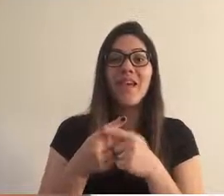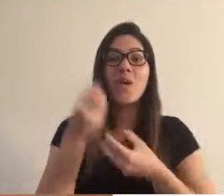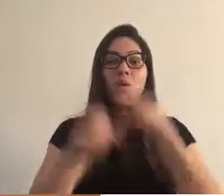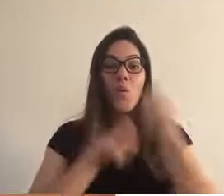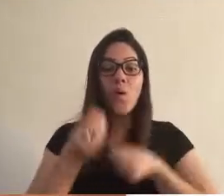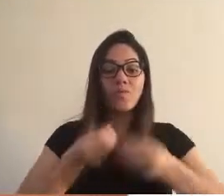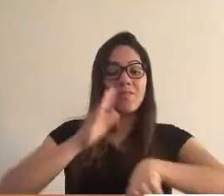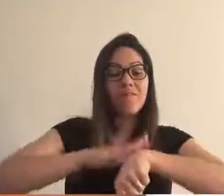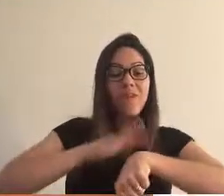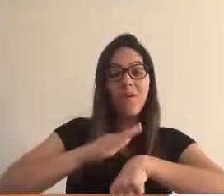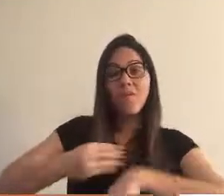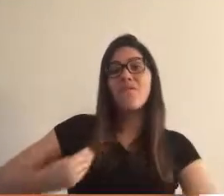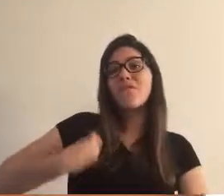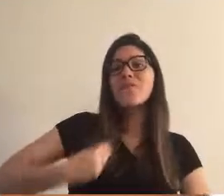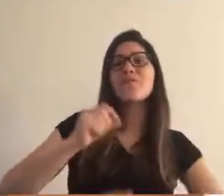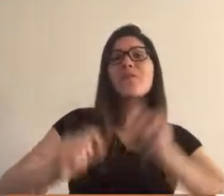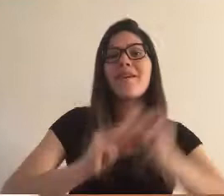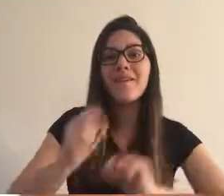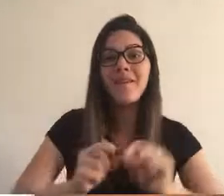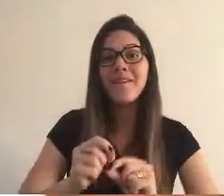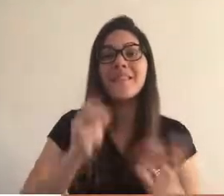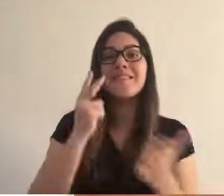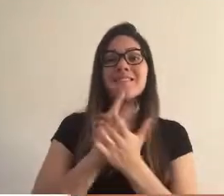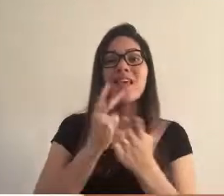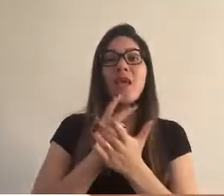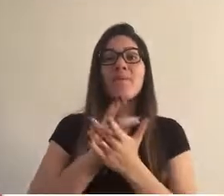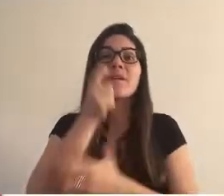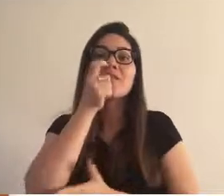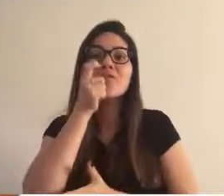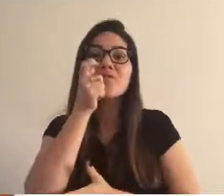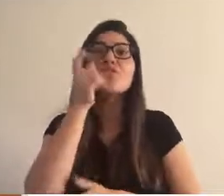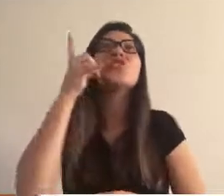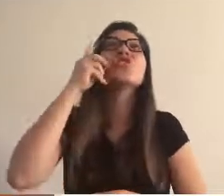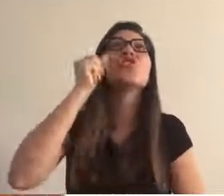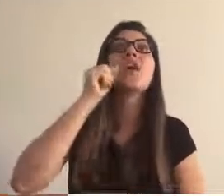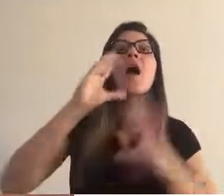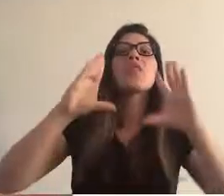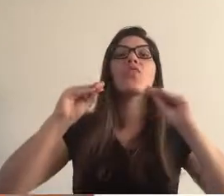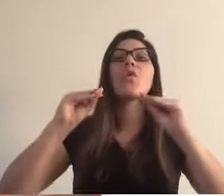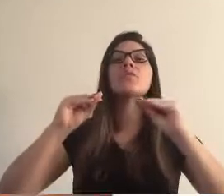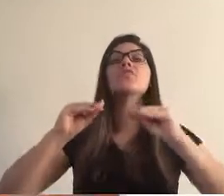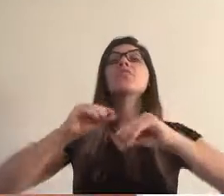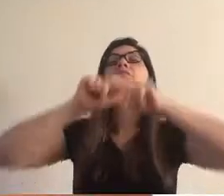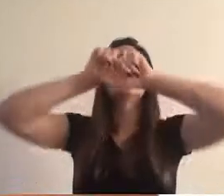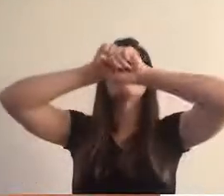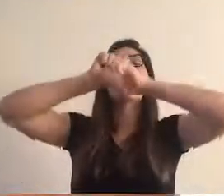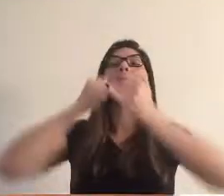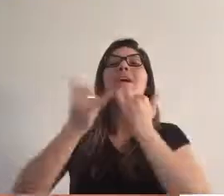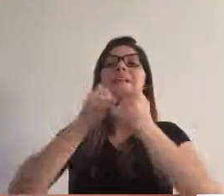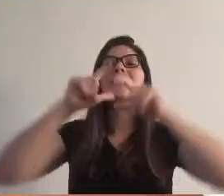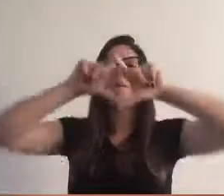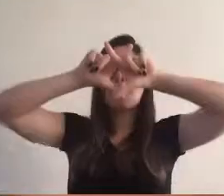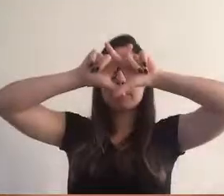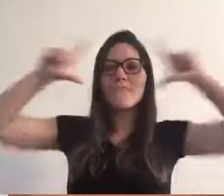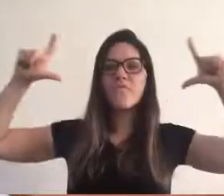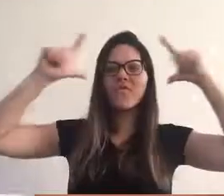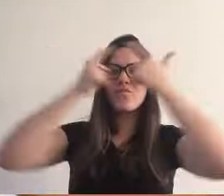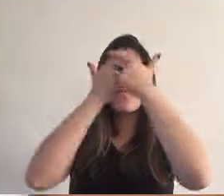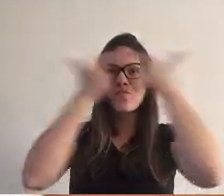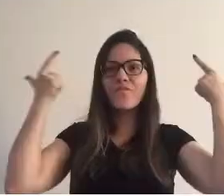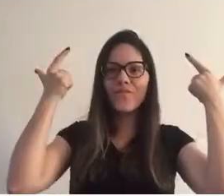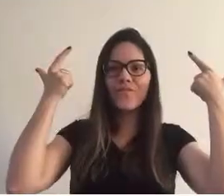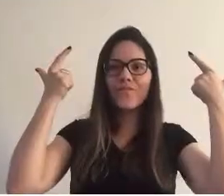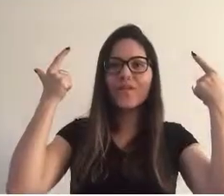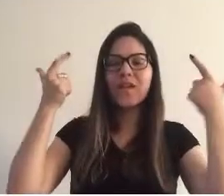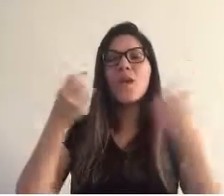temos durante um longo tempo de nossas vidas é Assistir a aula de dia, apagar a aula à noite. Como fazer então